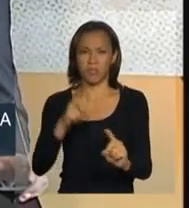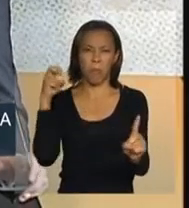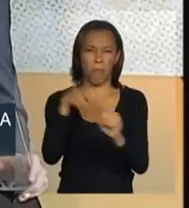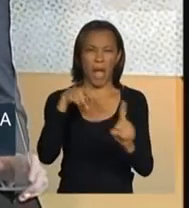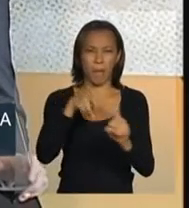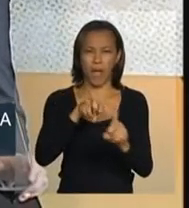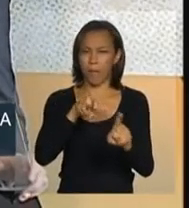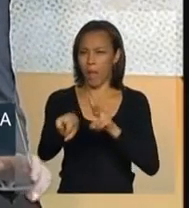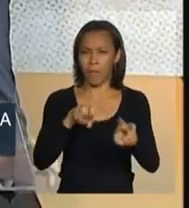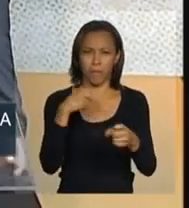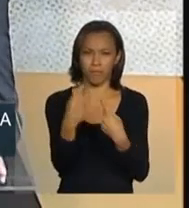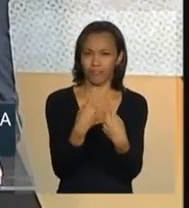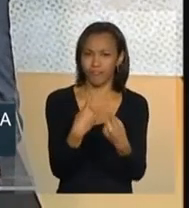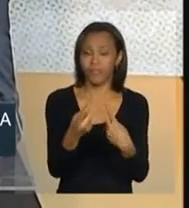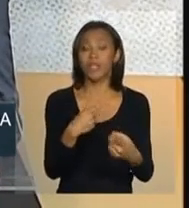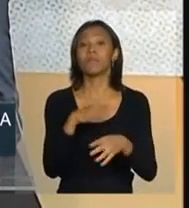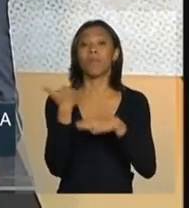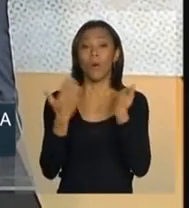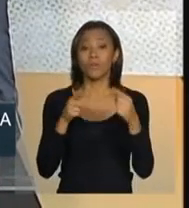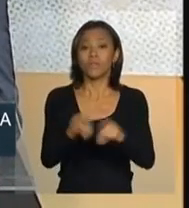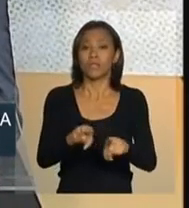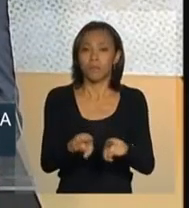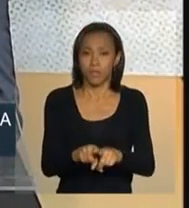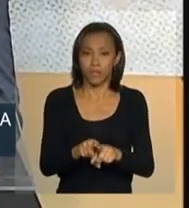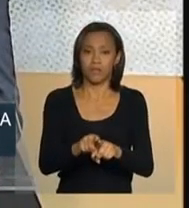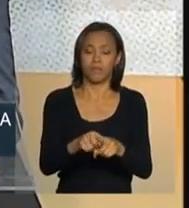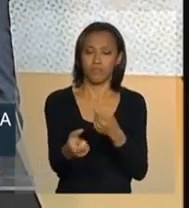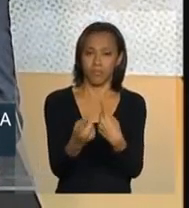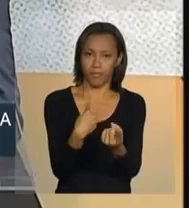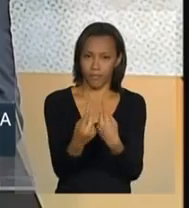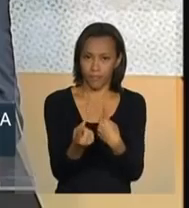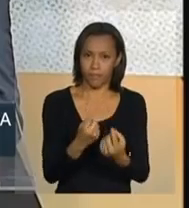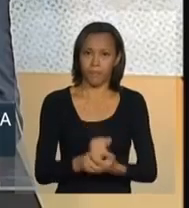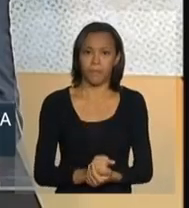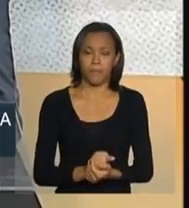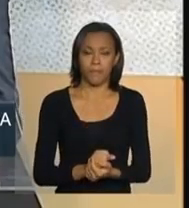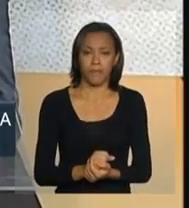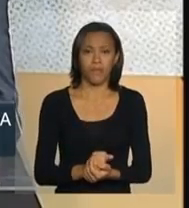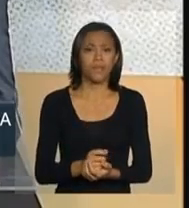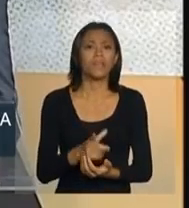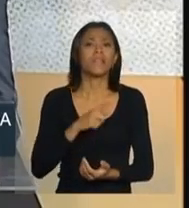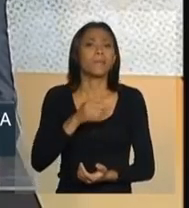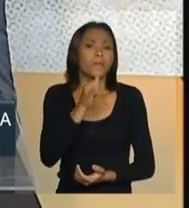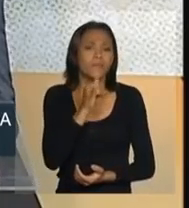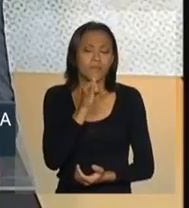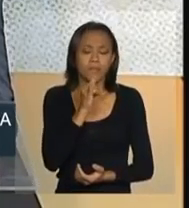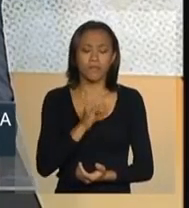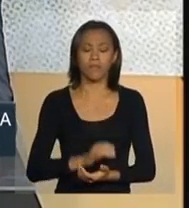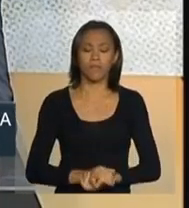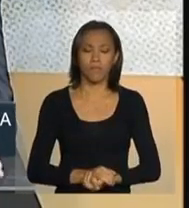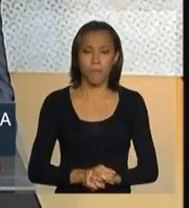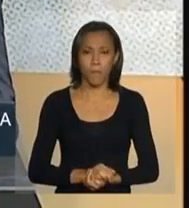e de mortes no trânsito e que tem, por exemplo, na história